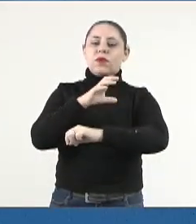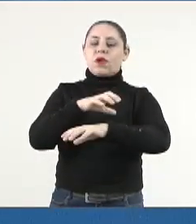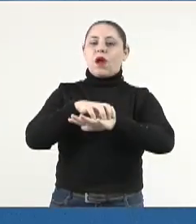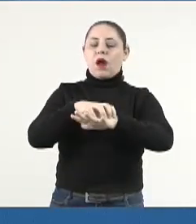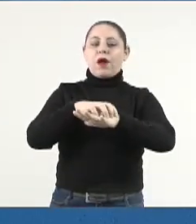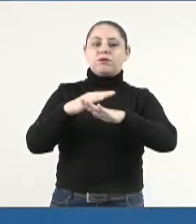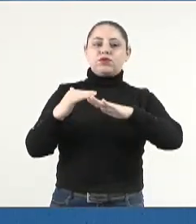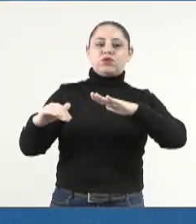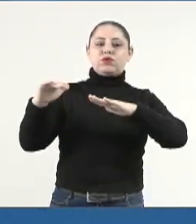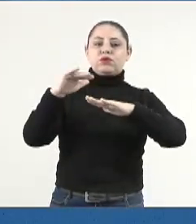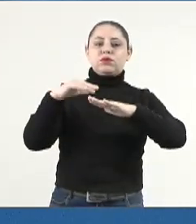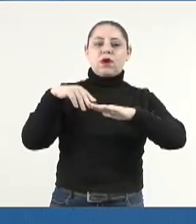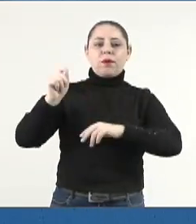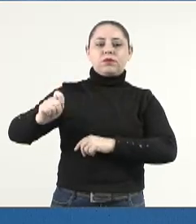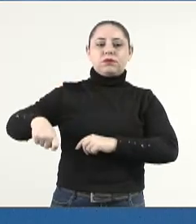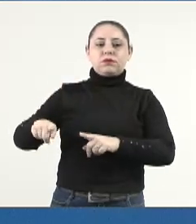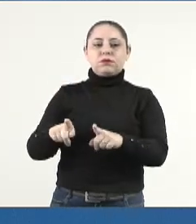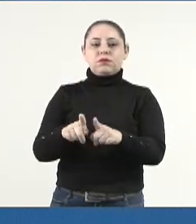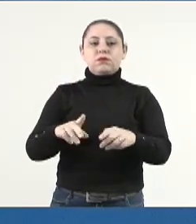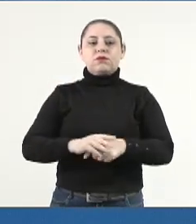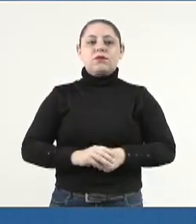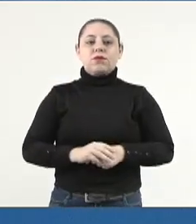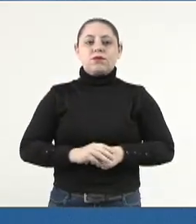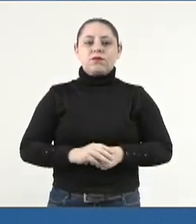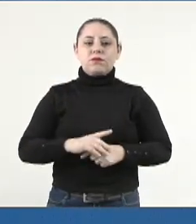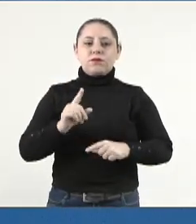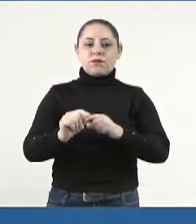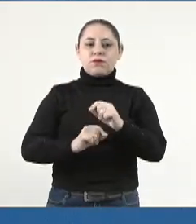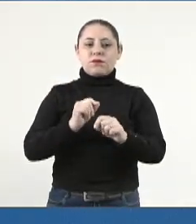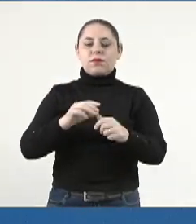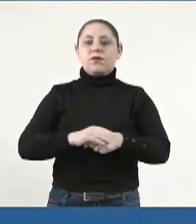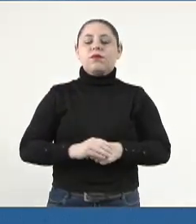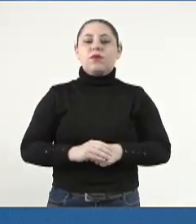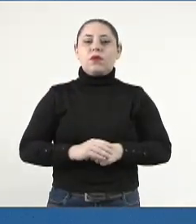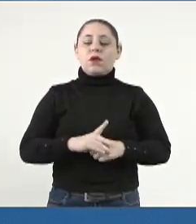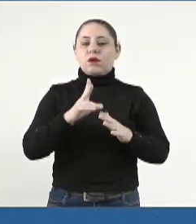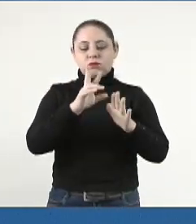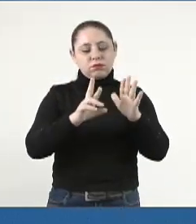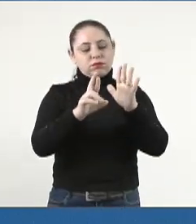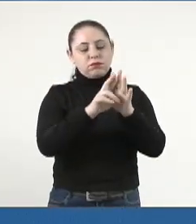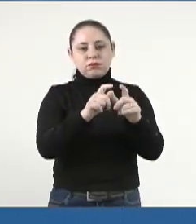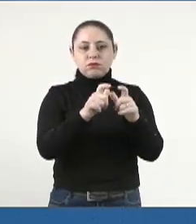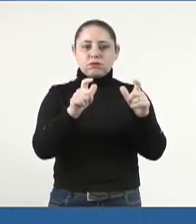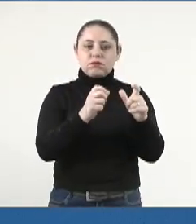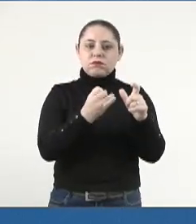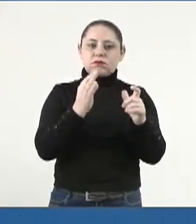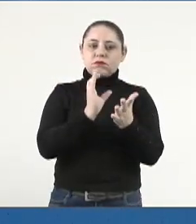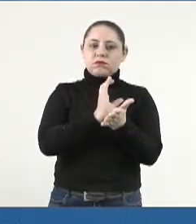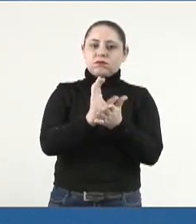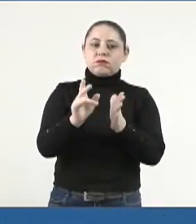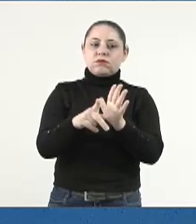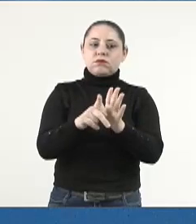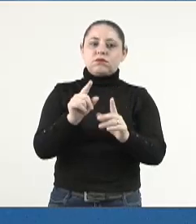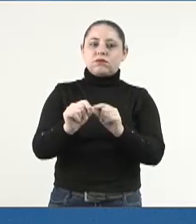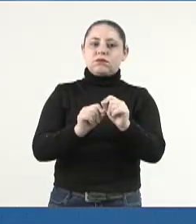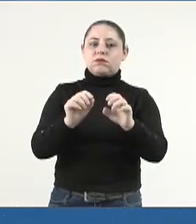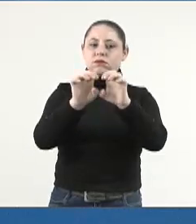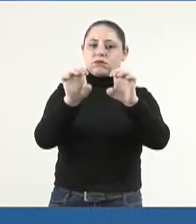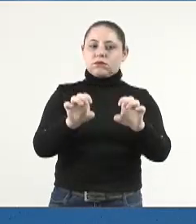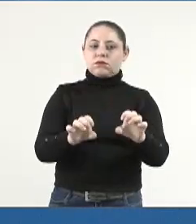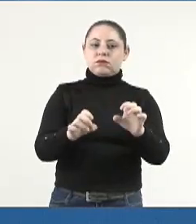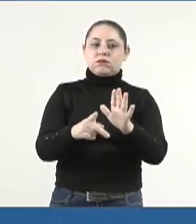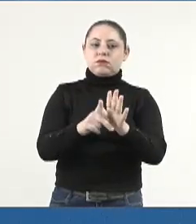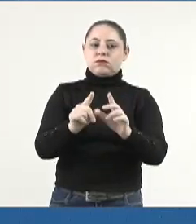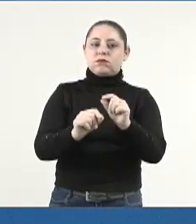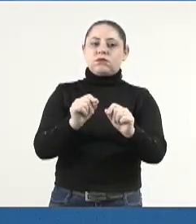Murtinho. Ante o exposto, em razão do considerável aumento dos investimentos em infraestrutura de